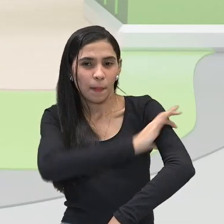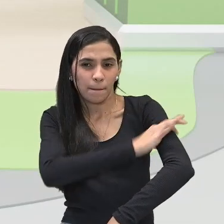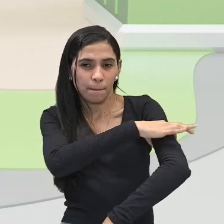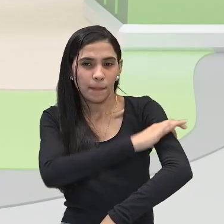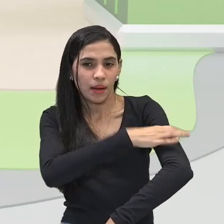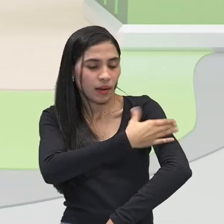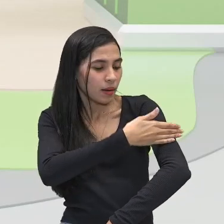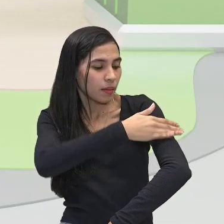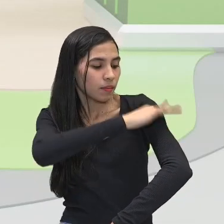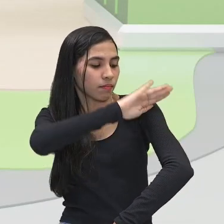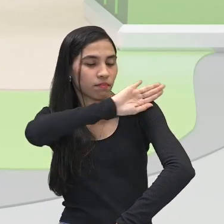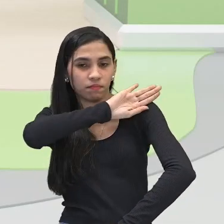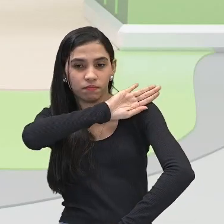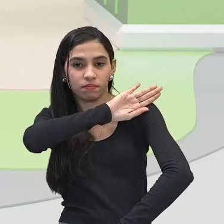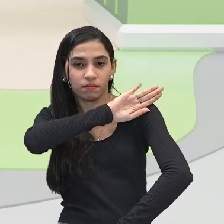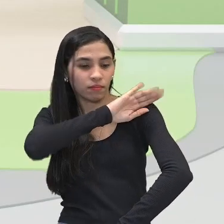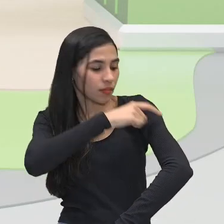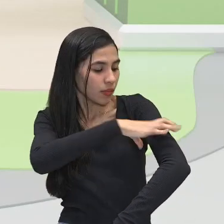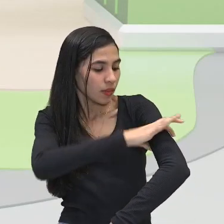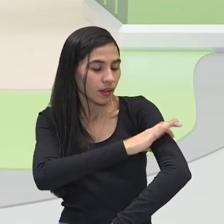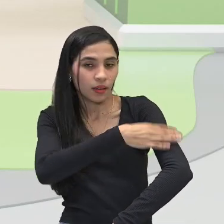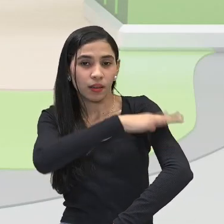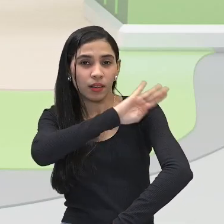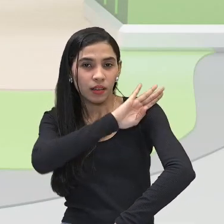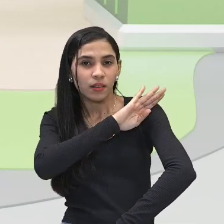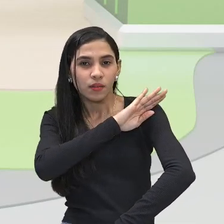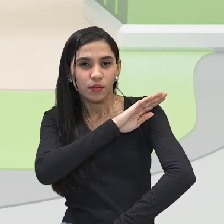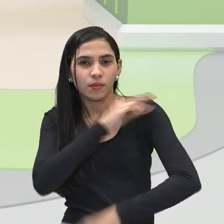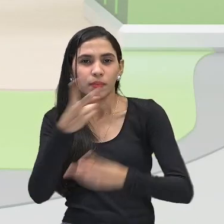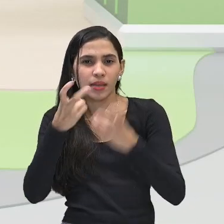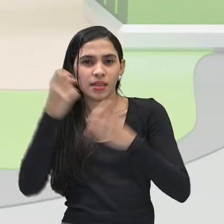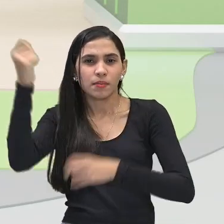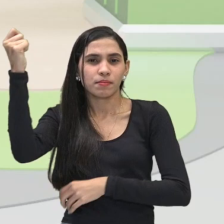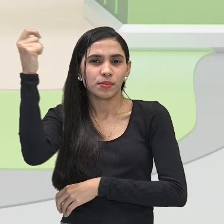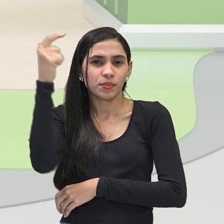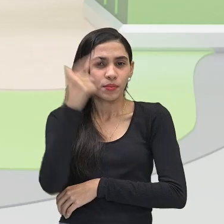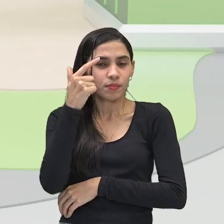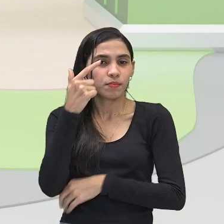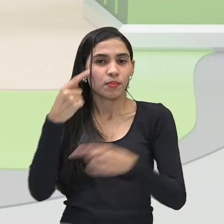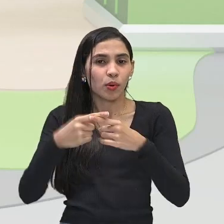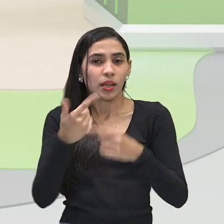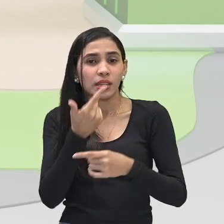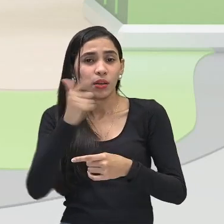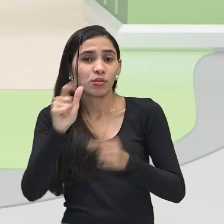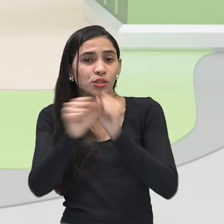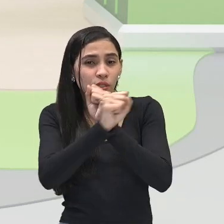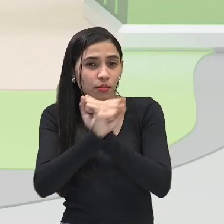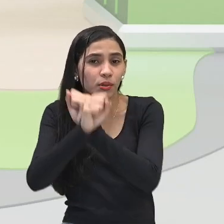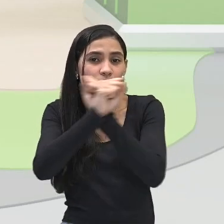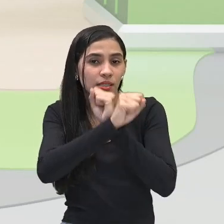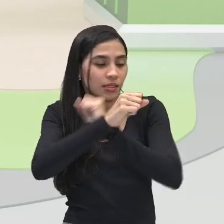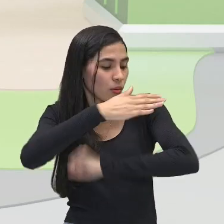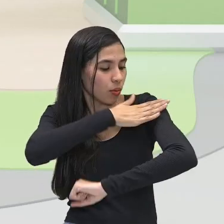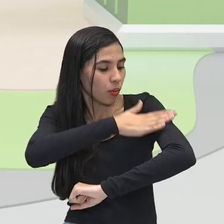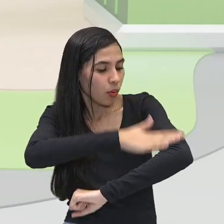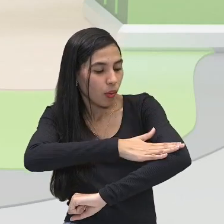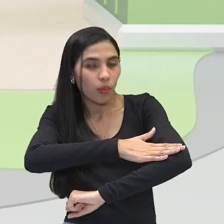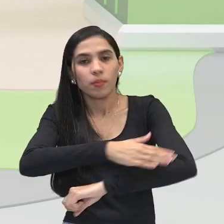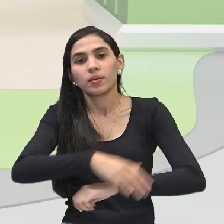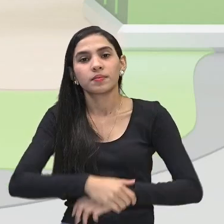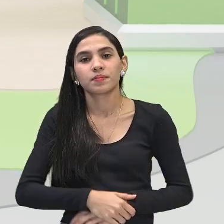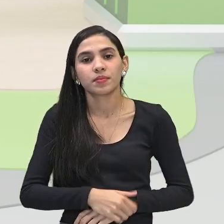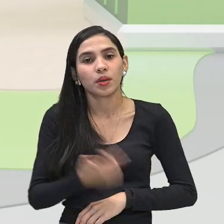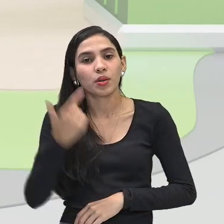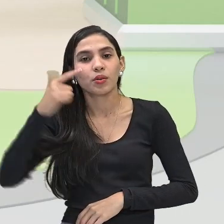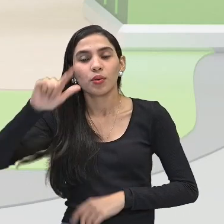tem aquela marca? Olha só, olha o efeito de uma região que não estava protegida pelo tecido e aquela outra